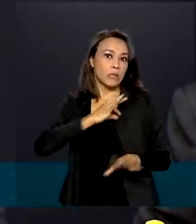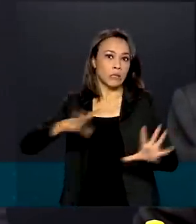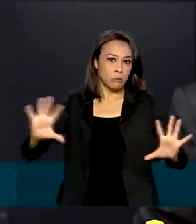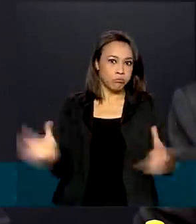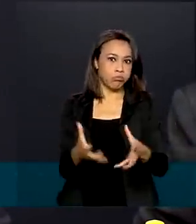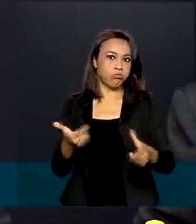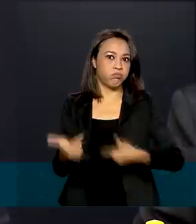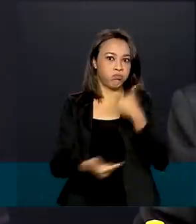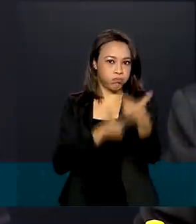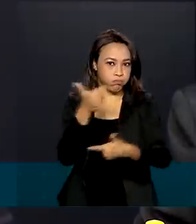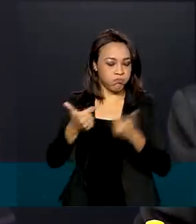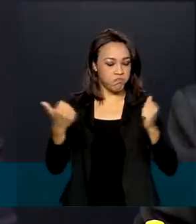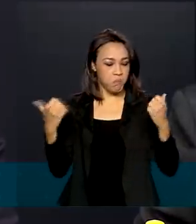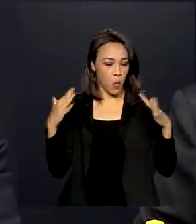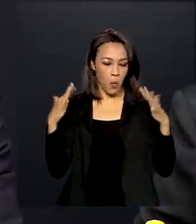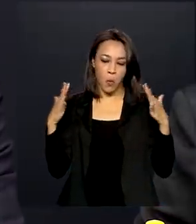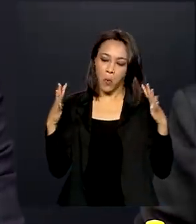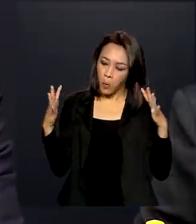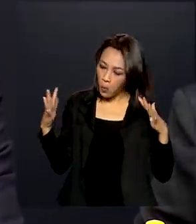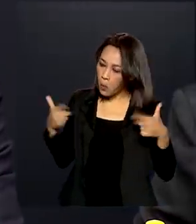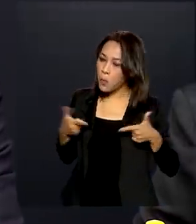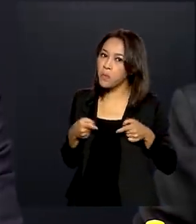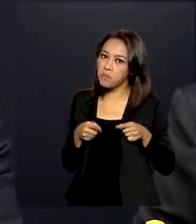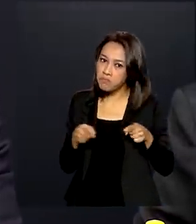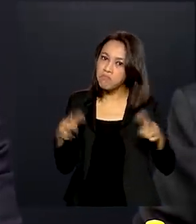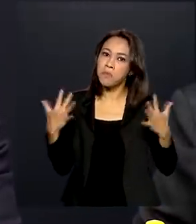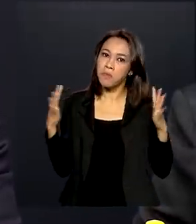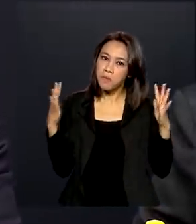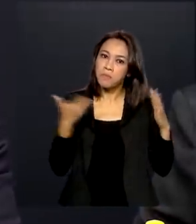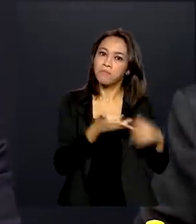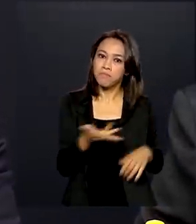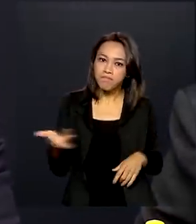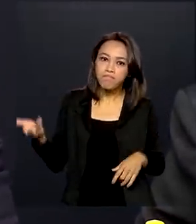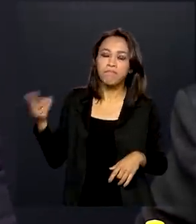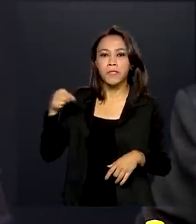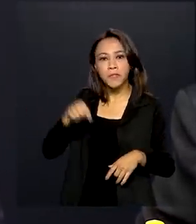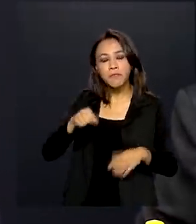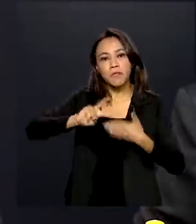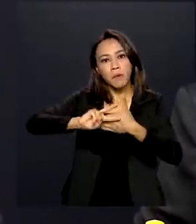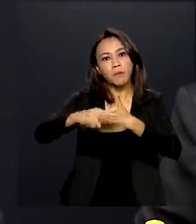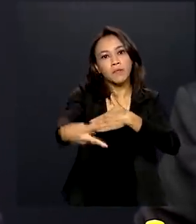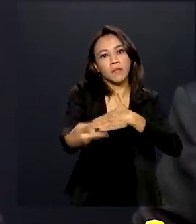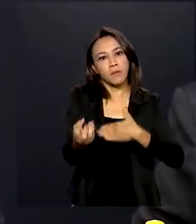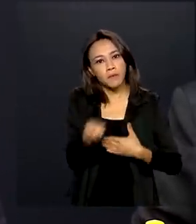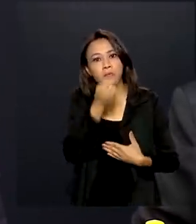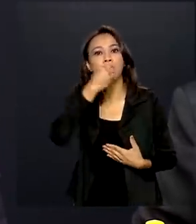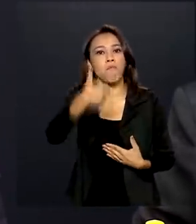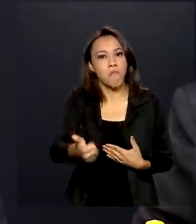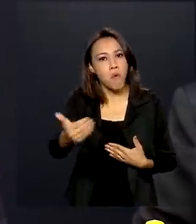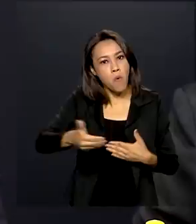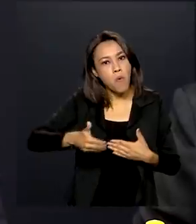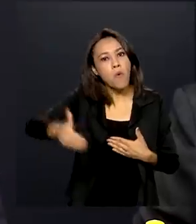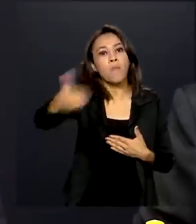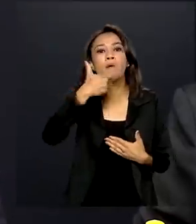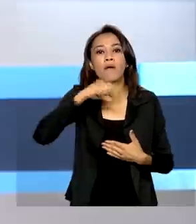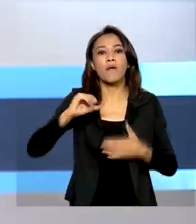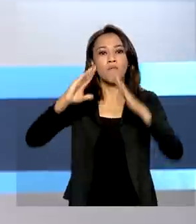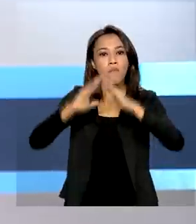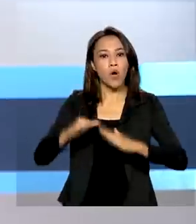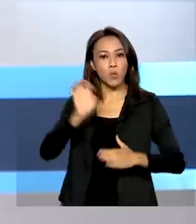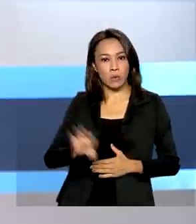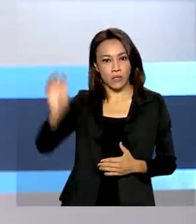resultados. Os resultados são extremamente expressivos e vão ter um efeito muito grande para a população que vive naqueles estados.